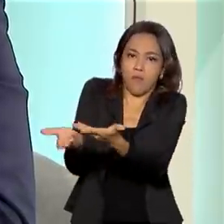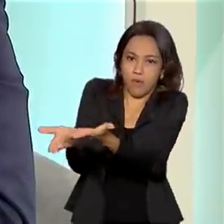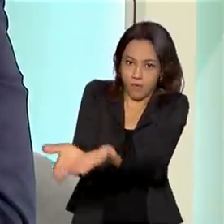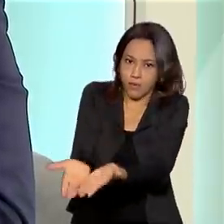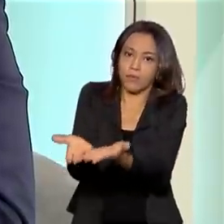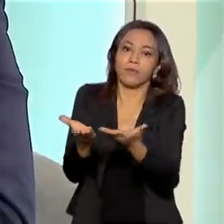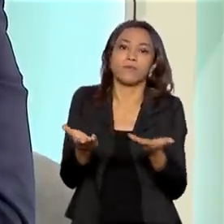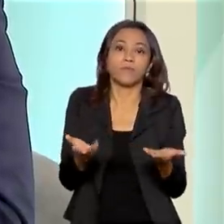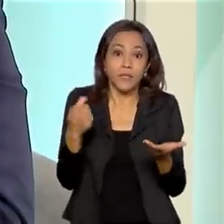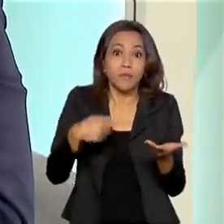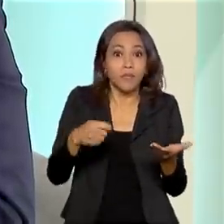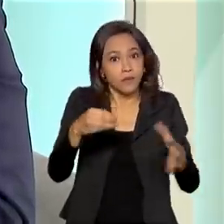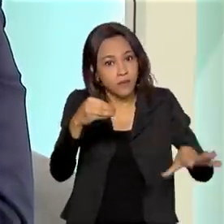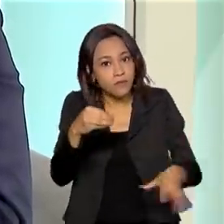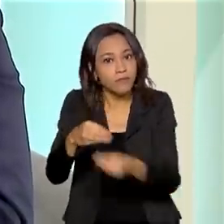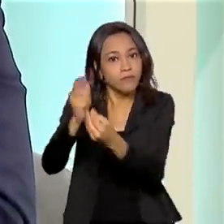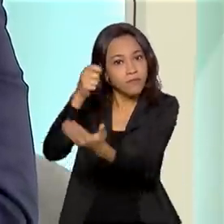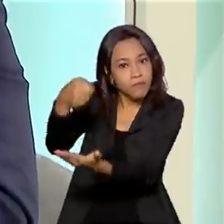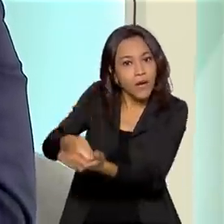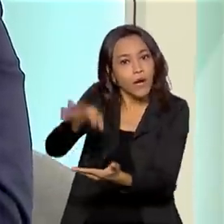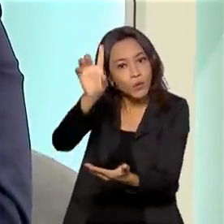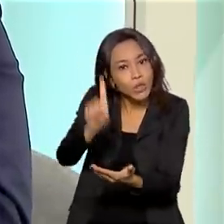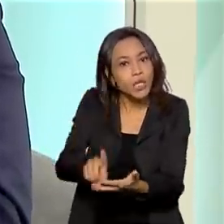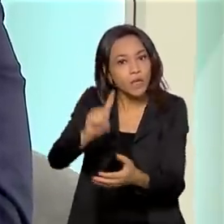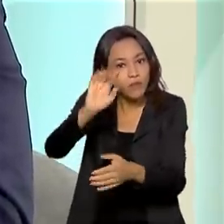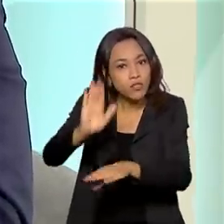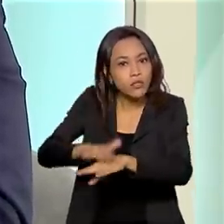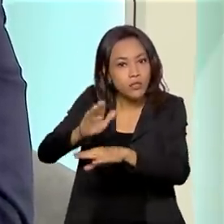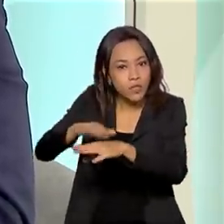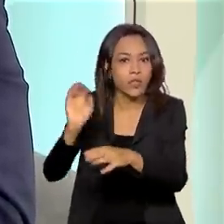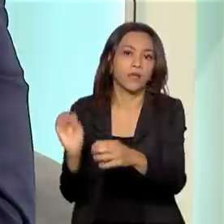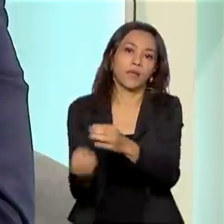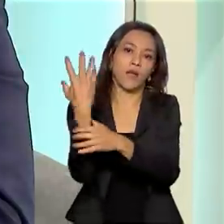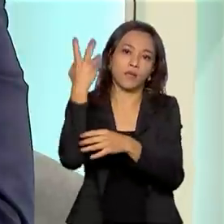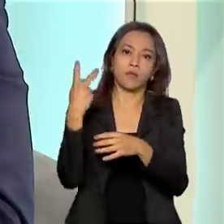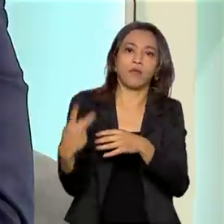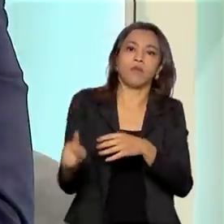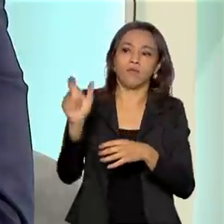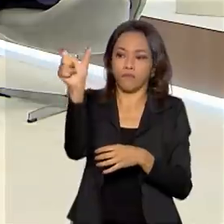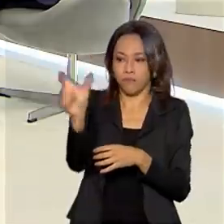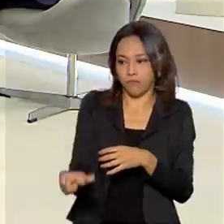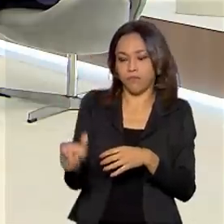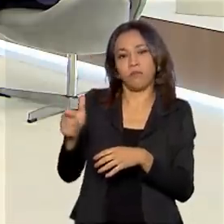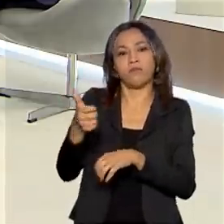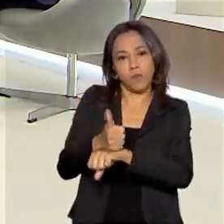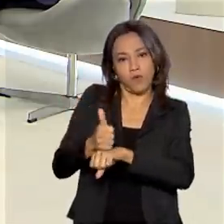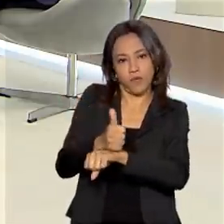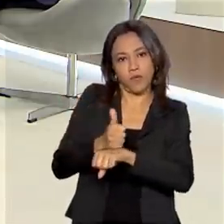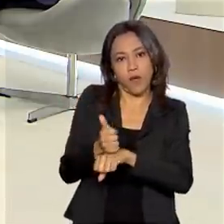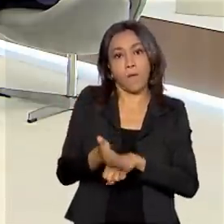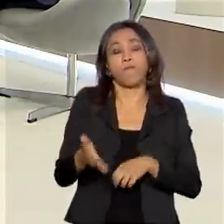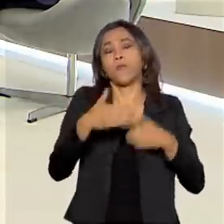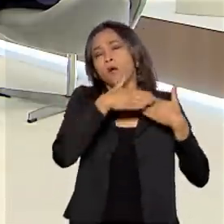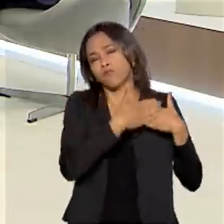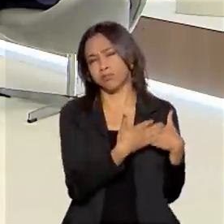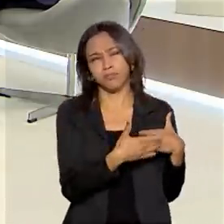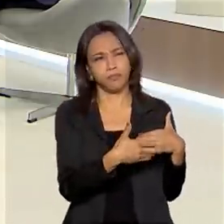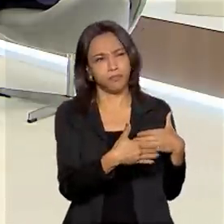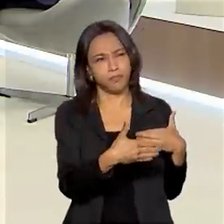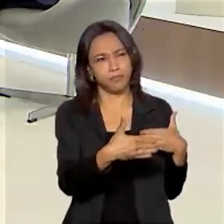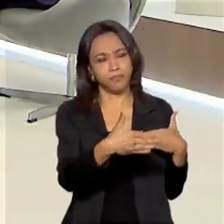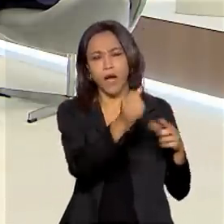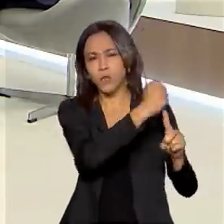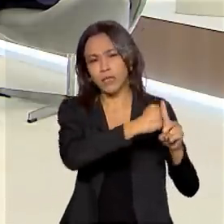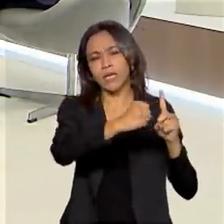que prever a remuneração do direito autoral. Porém, a sociedade, depois de um tempo, ela reconhece naquela